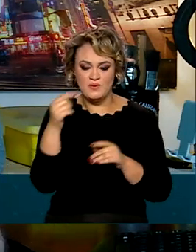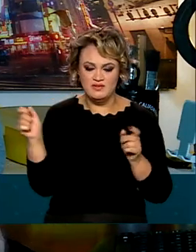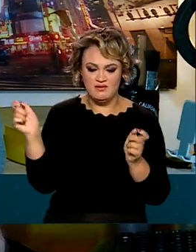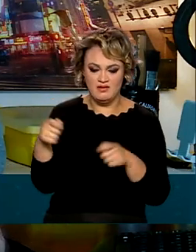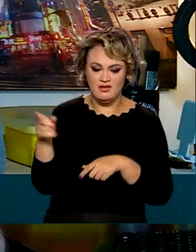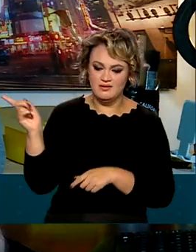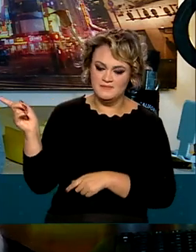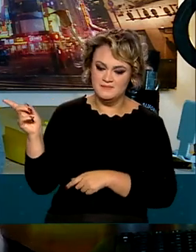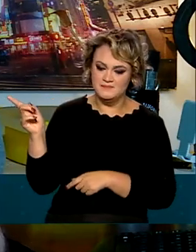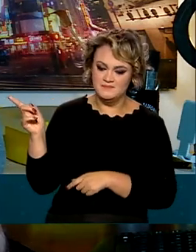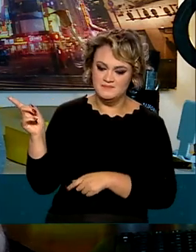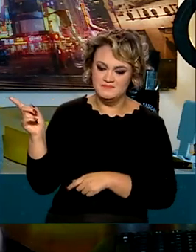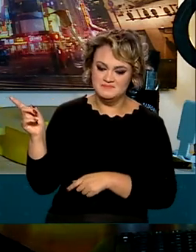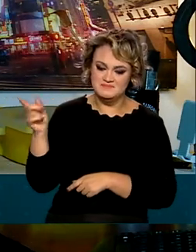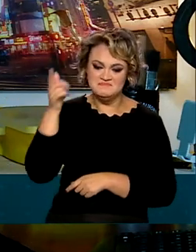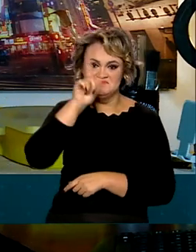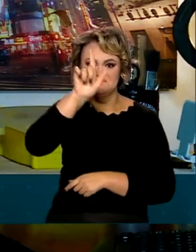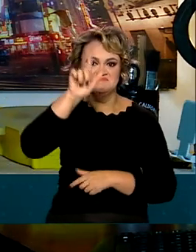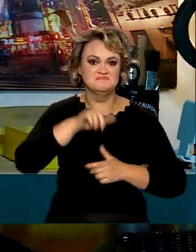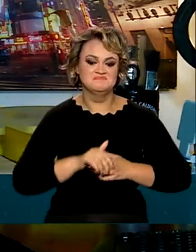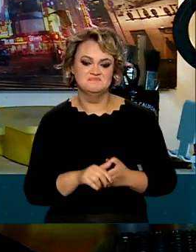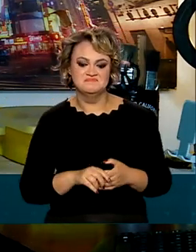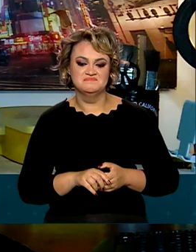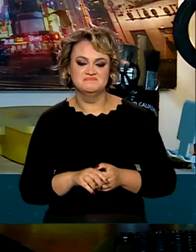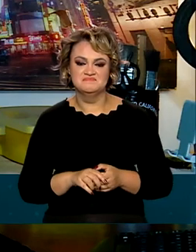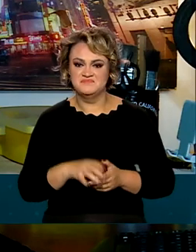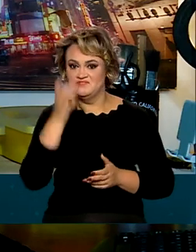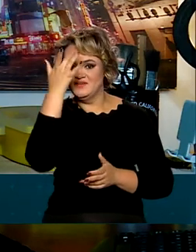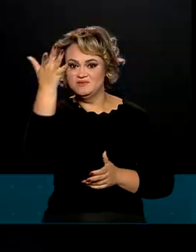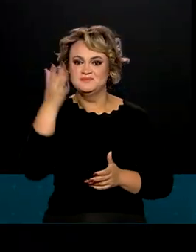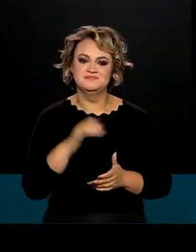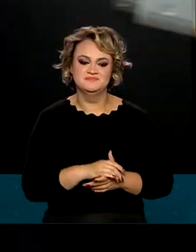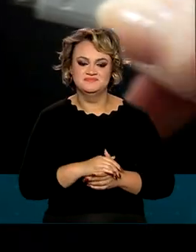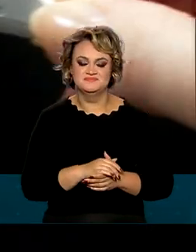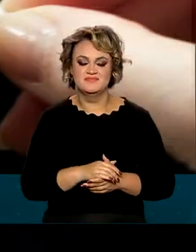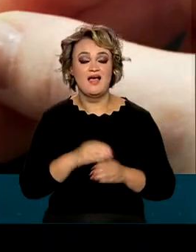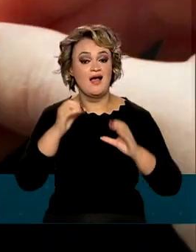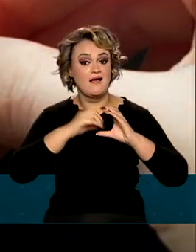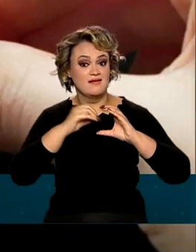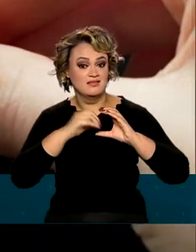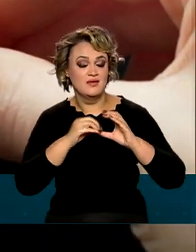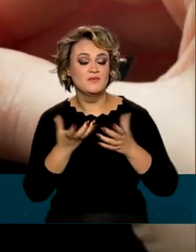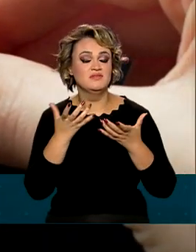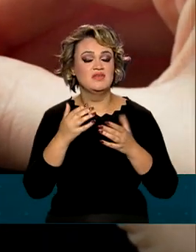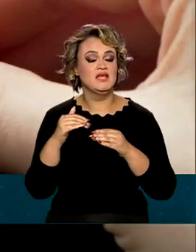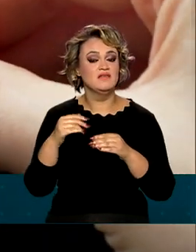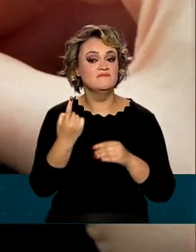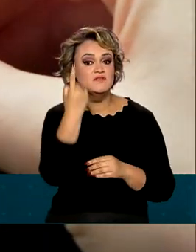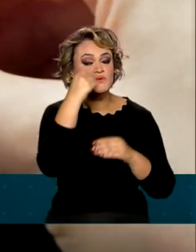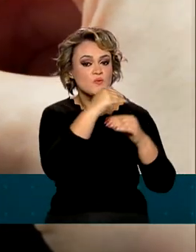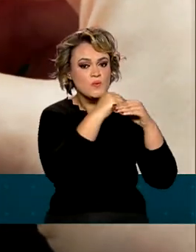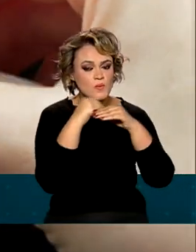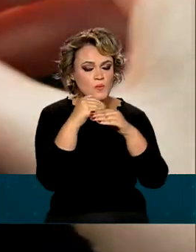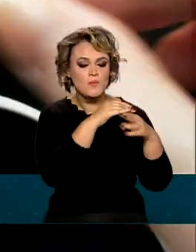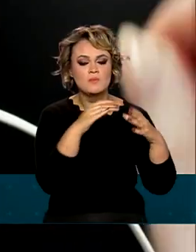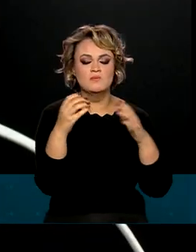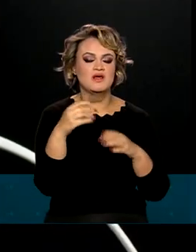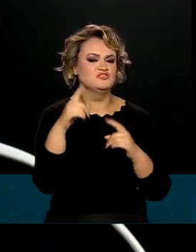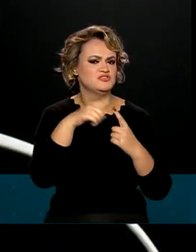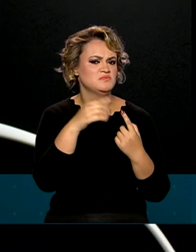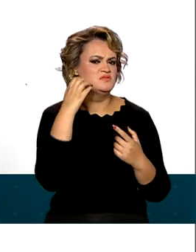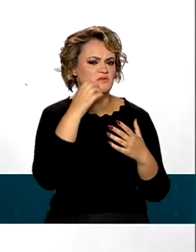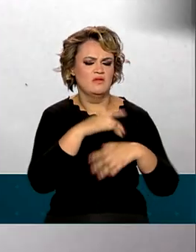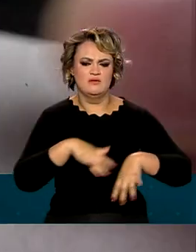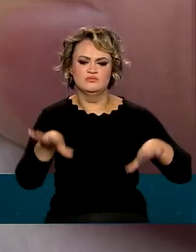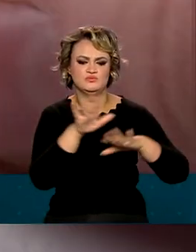encaixe, puf, você chega e encaixa com facilidade. A Anatel pretende unificar os carregadores para todos os tipos